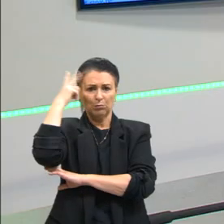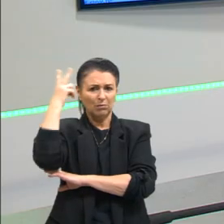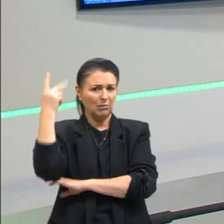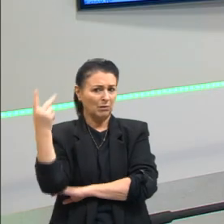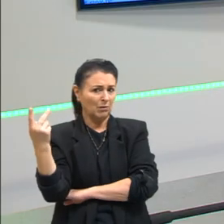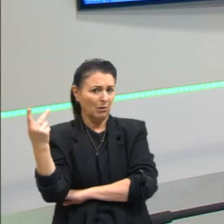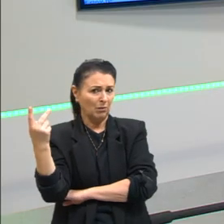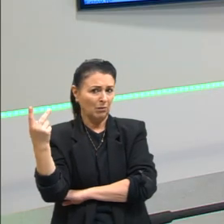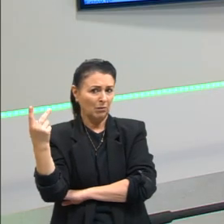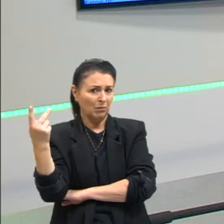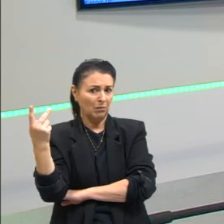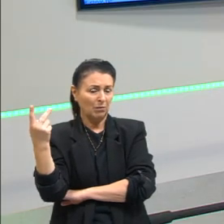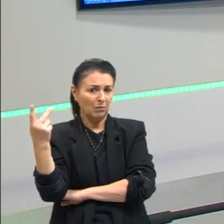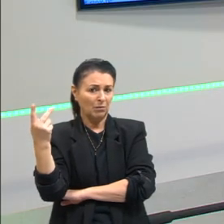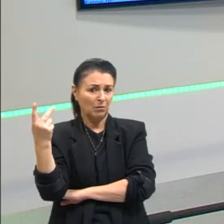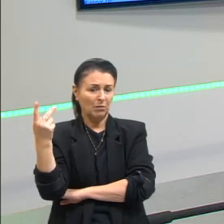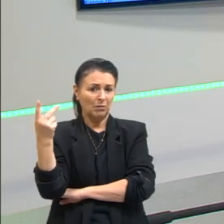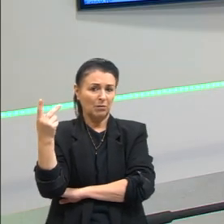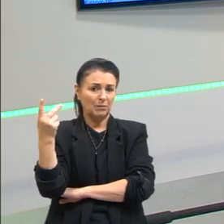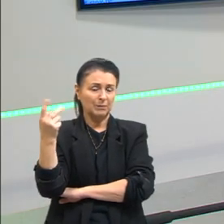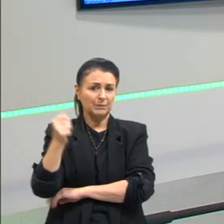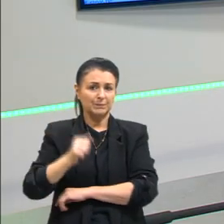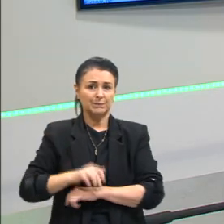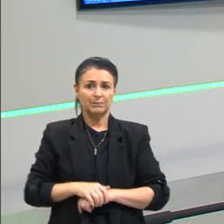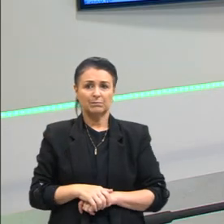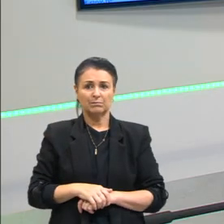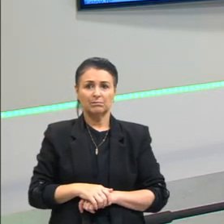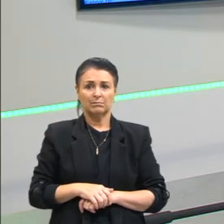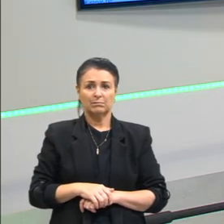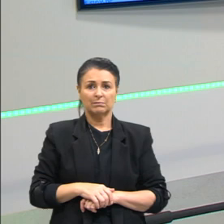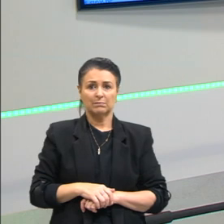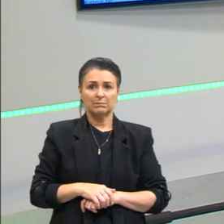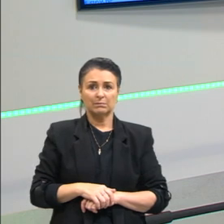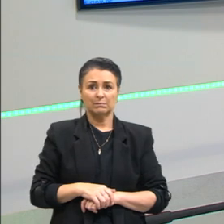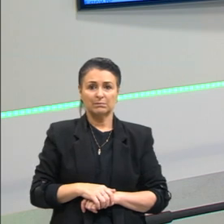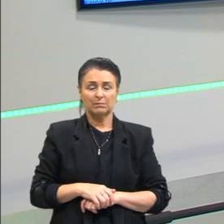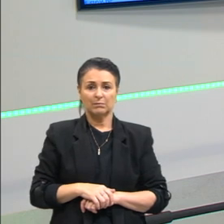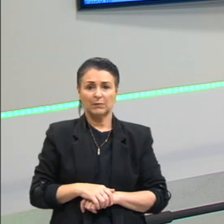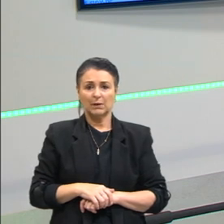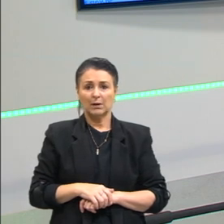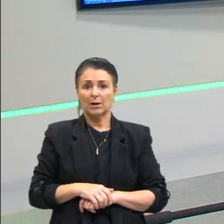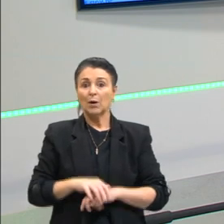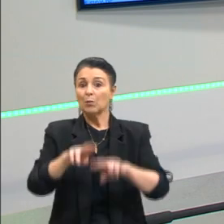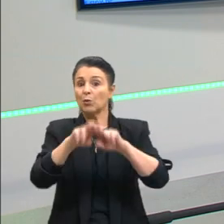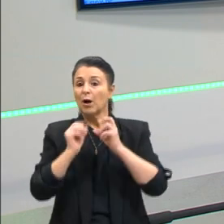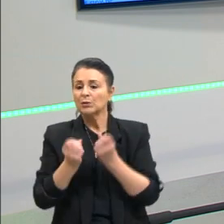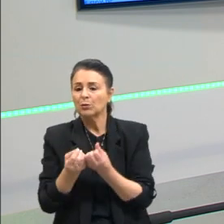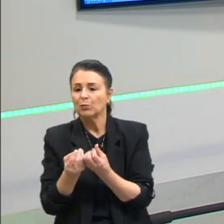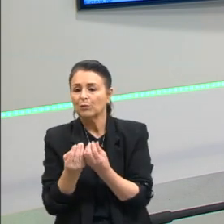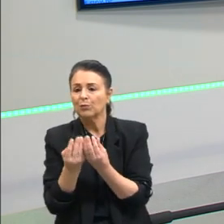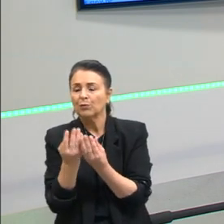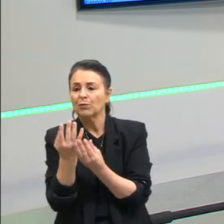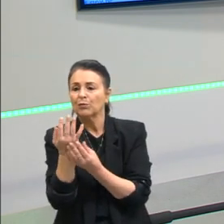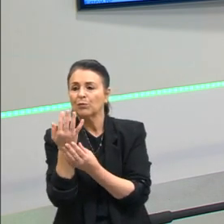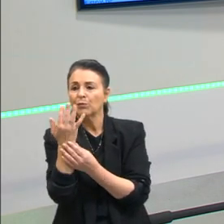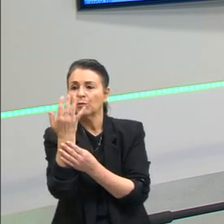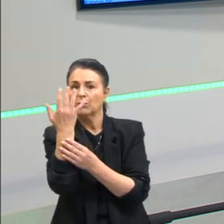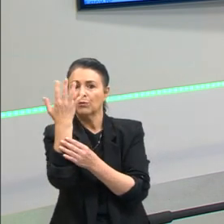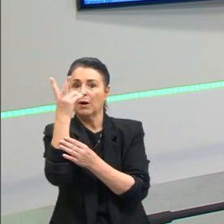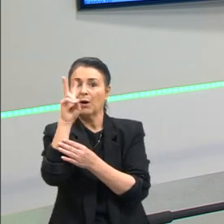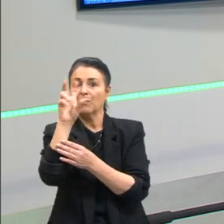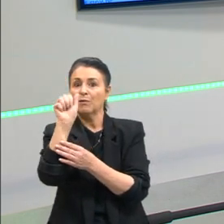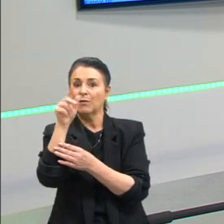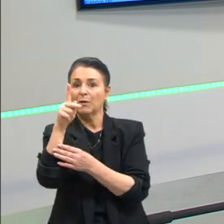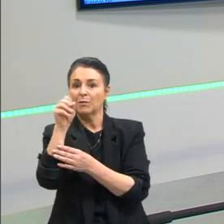Alguns, alguns, alguns, principalmente o vapor d'água, tá, agora me fugiu o nome,